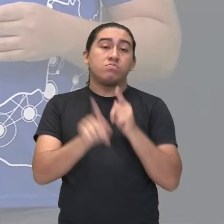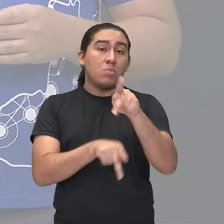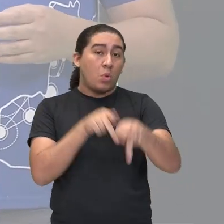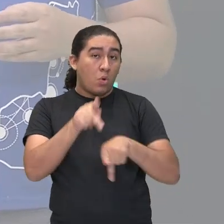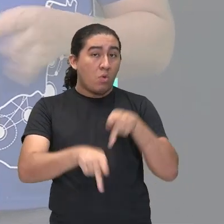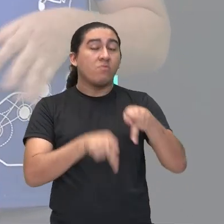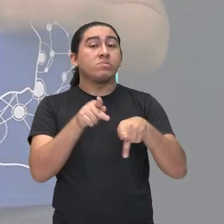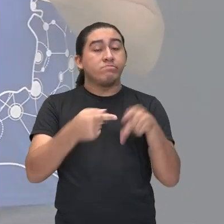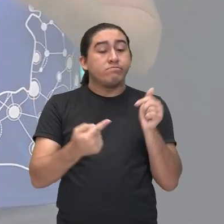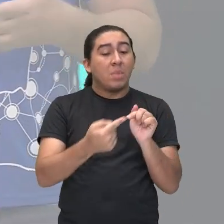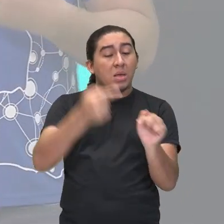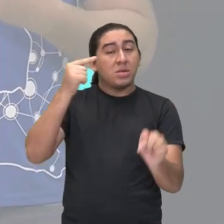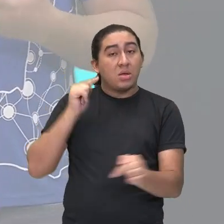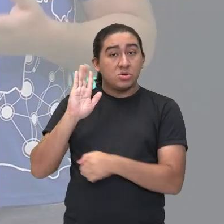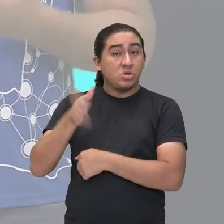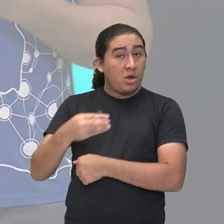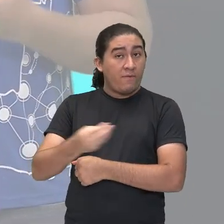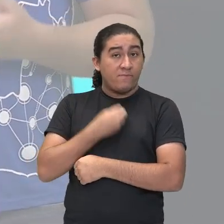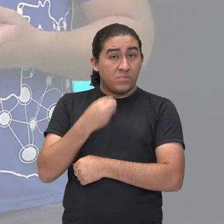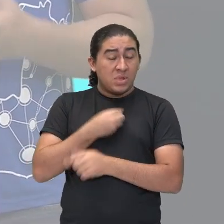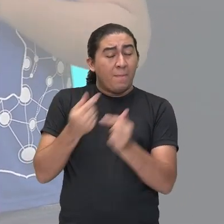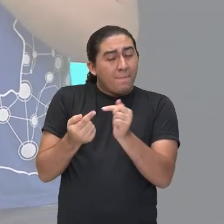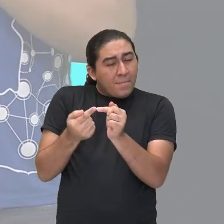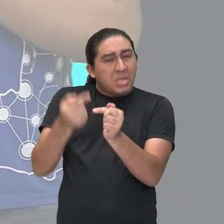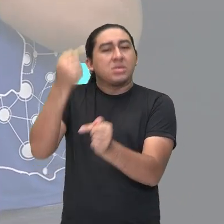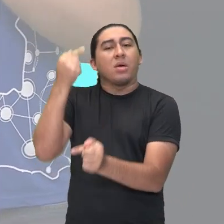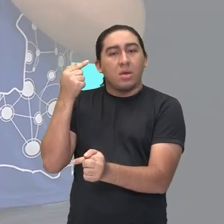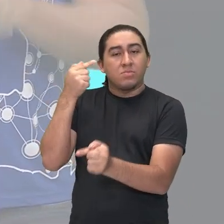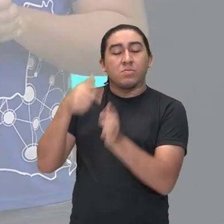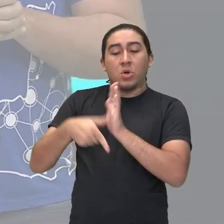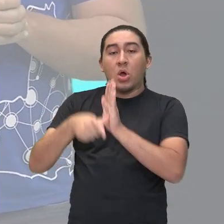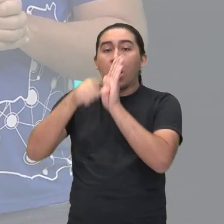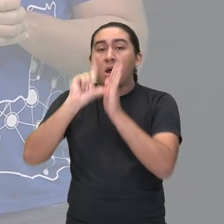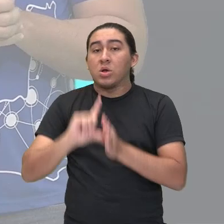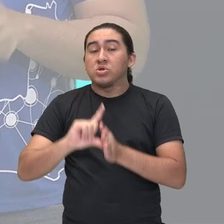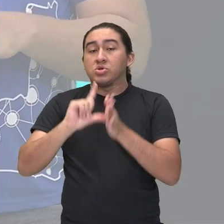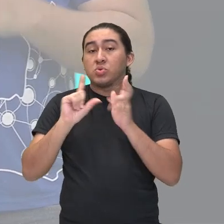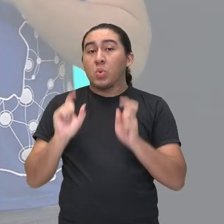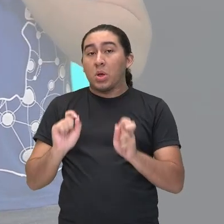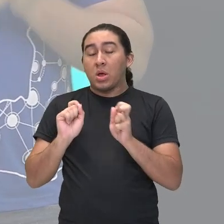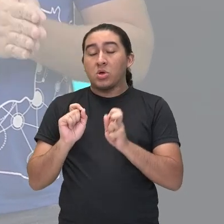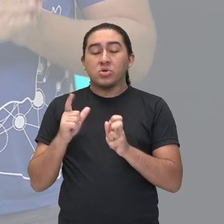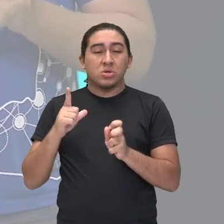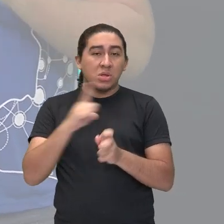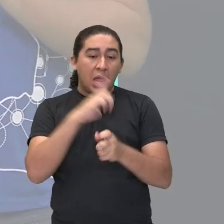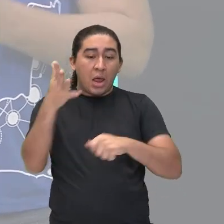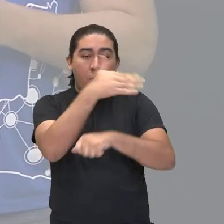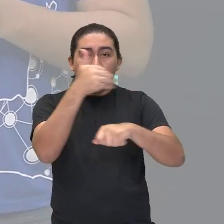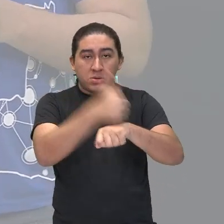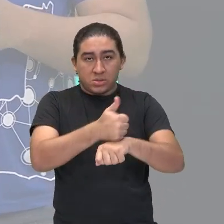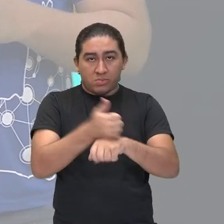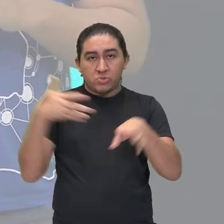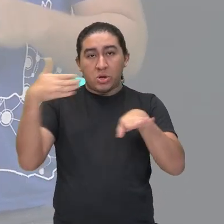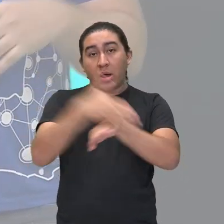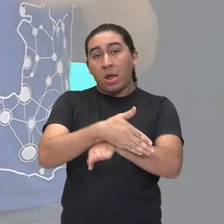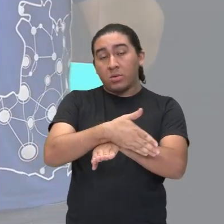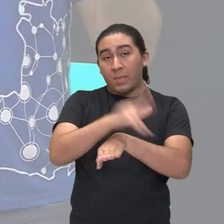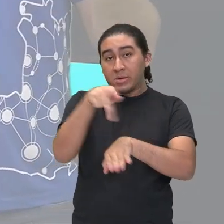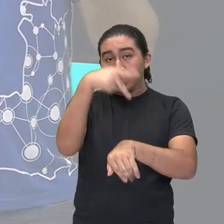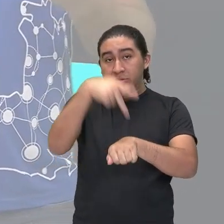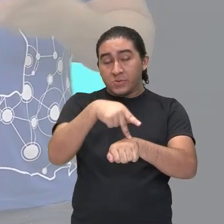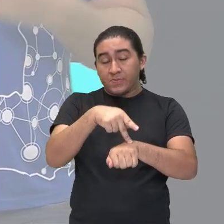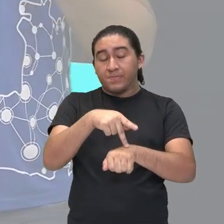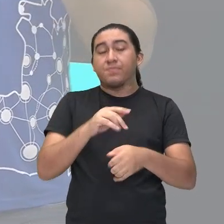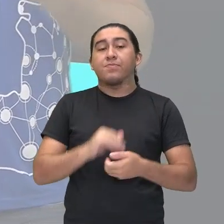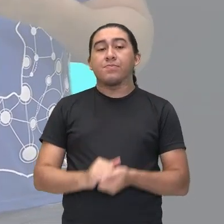estavam aqui muito tempo antes do colonizador chegar. E